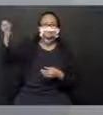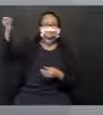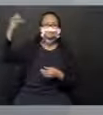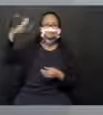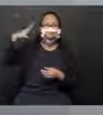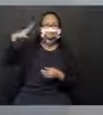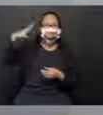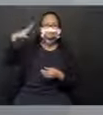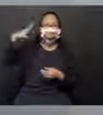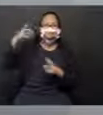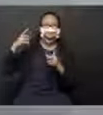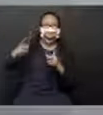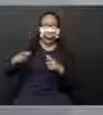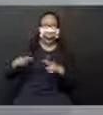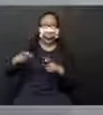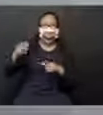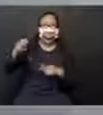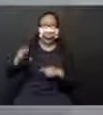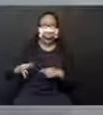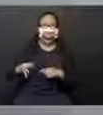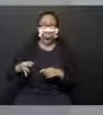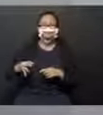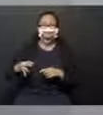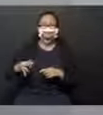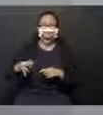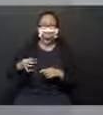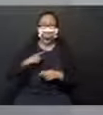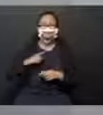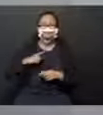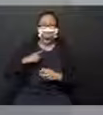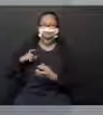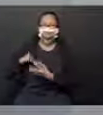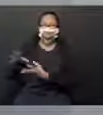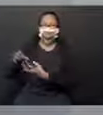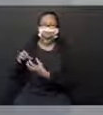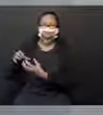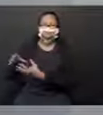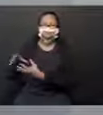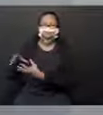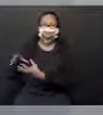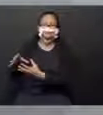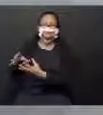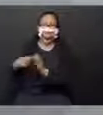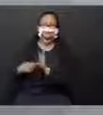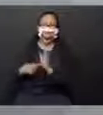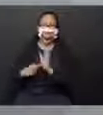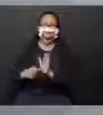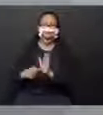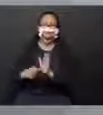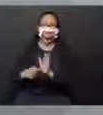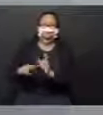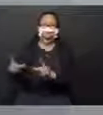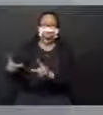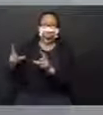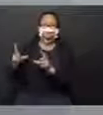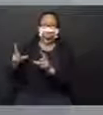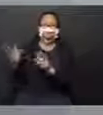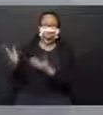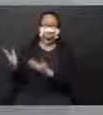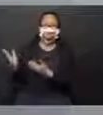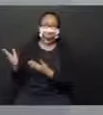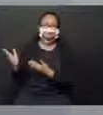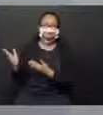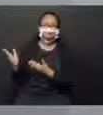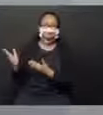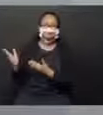correta para que se forme a sombra e represente na imagem abaixo. Então, aqui existe